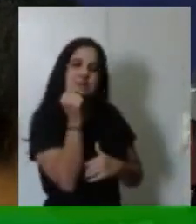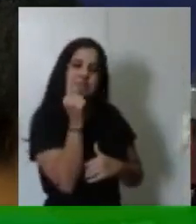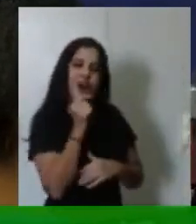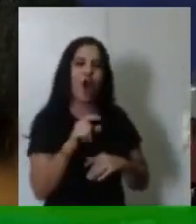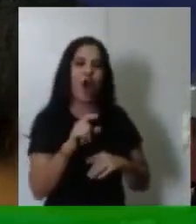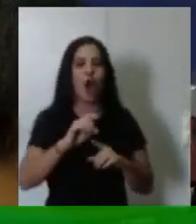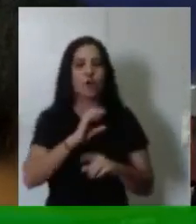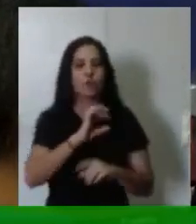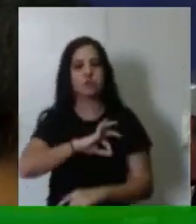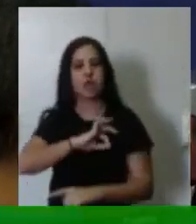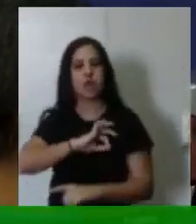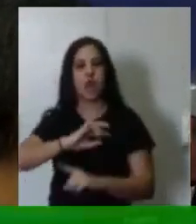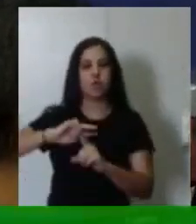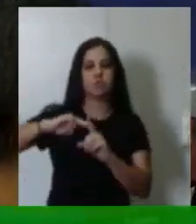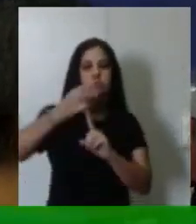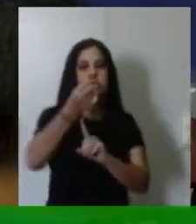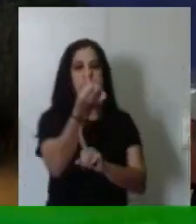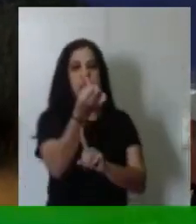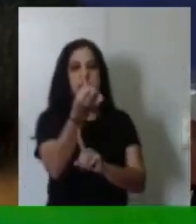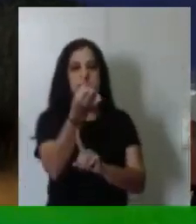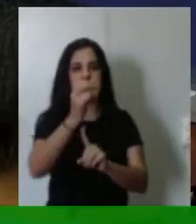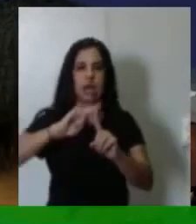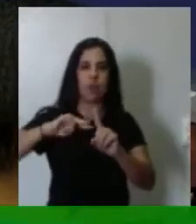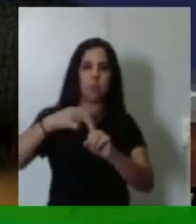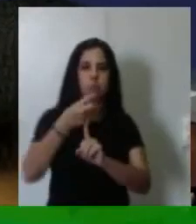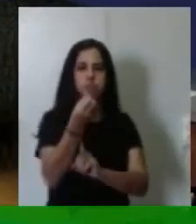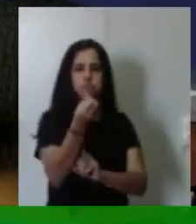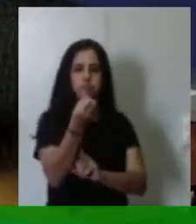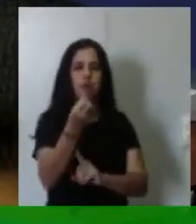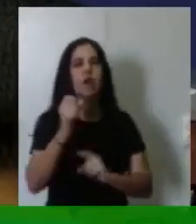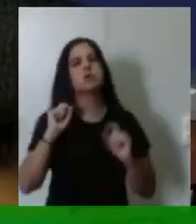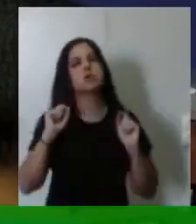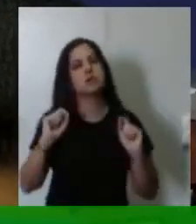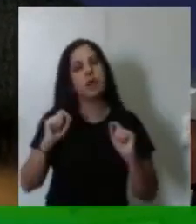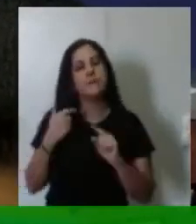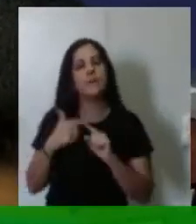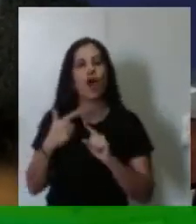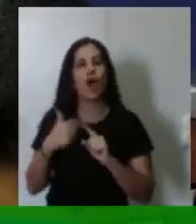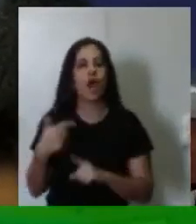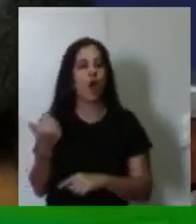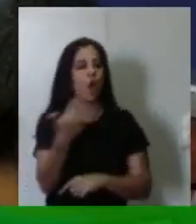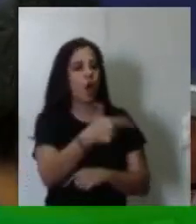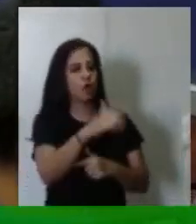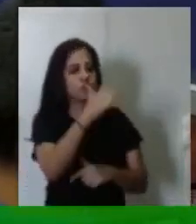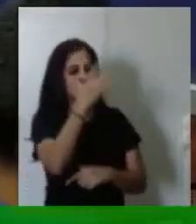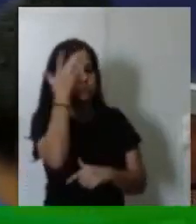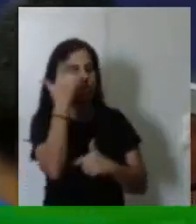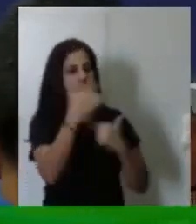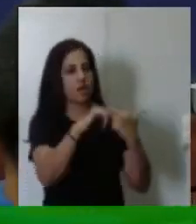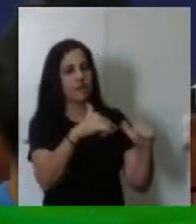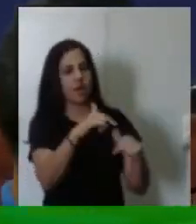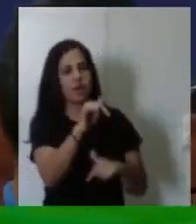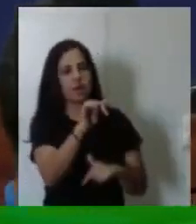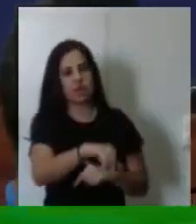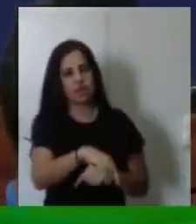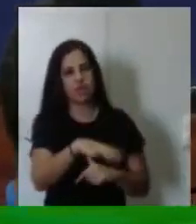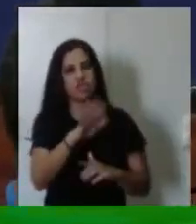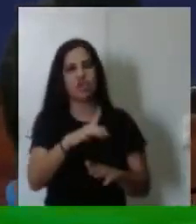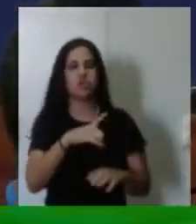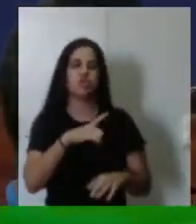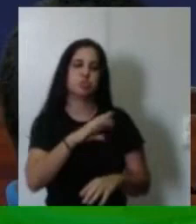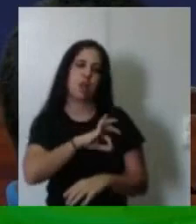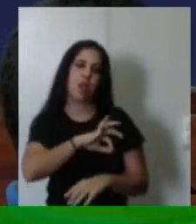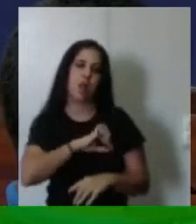que os meus colegas que tinham ficado aqui e estavam ganhando no mercado. Depois, eu montei uma empresa em Arapiraca,